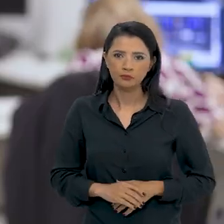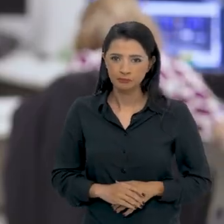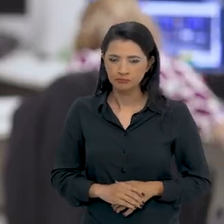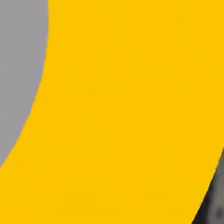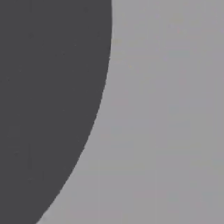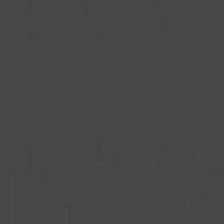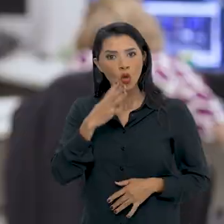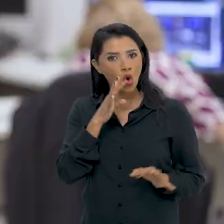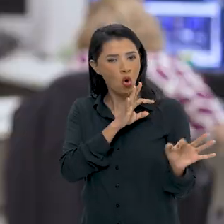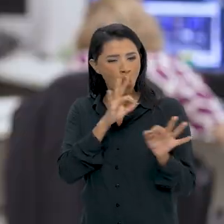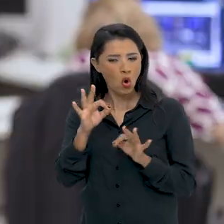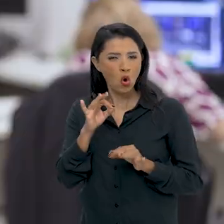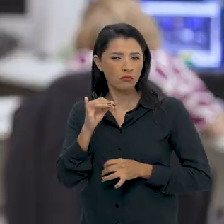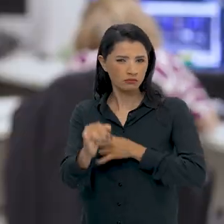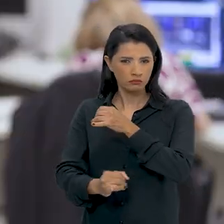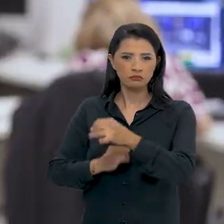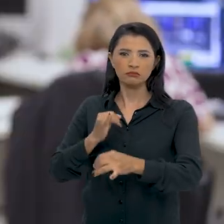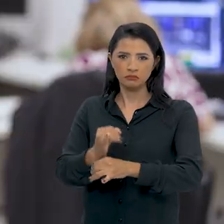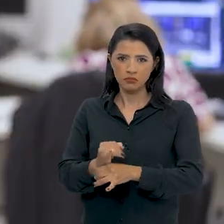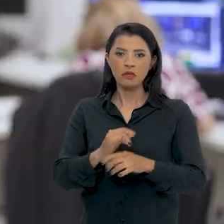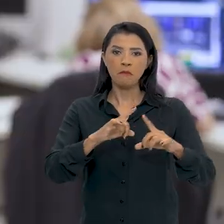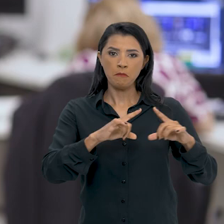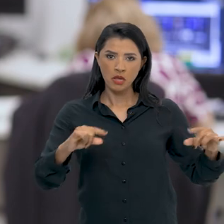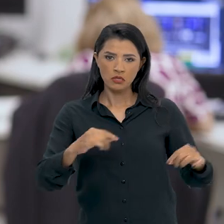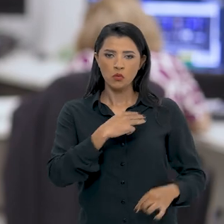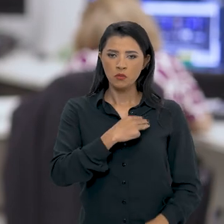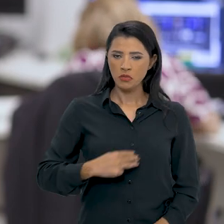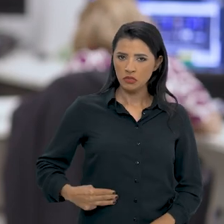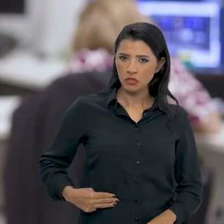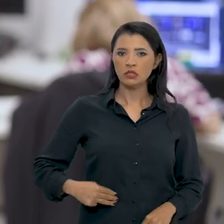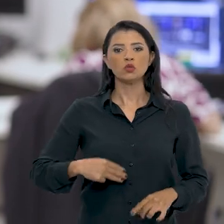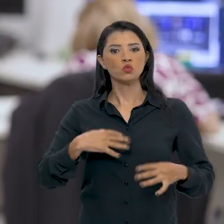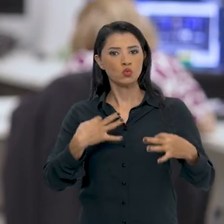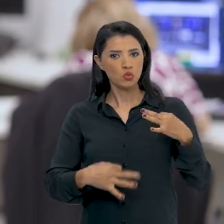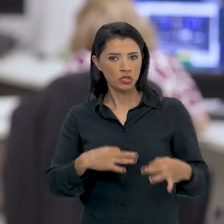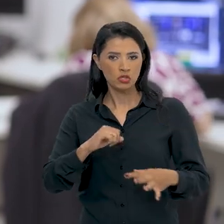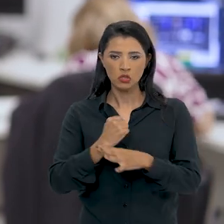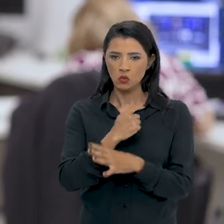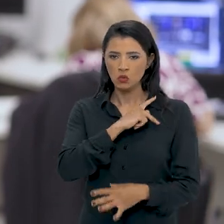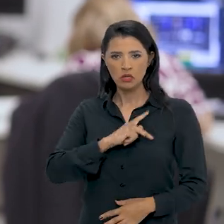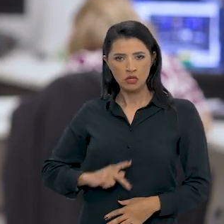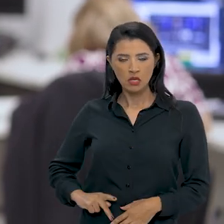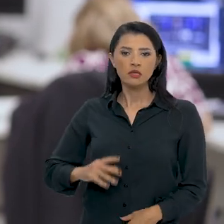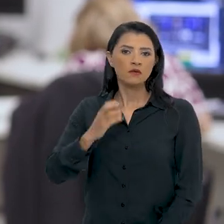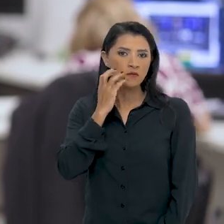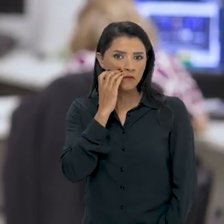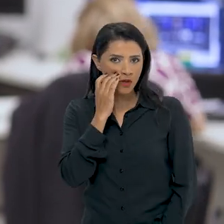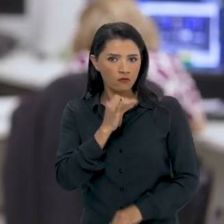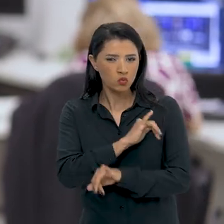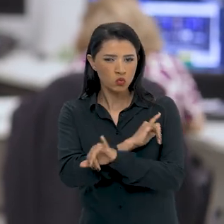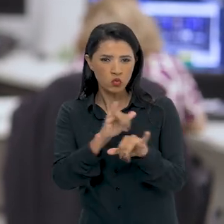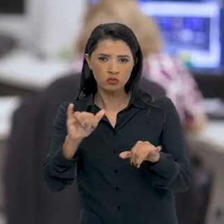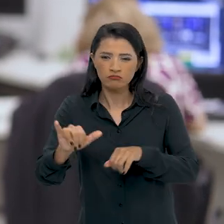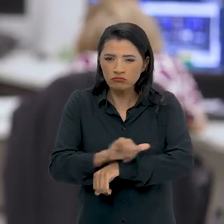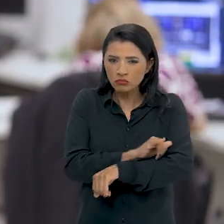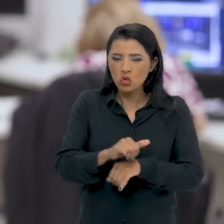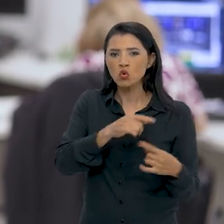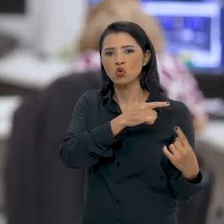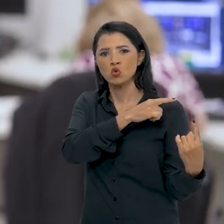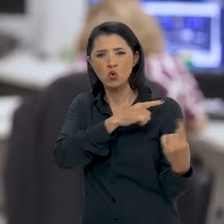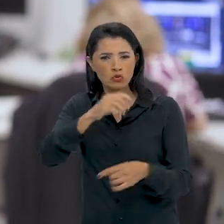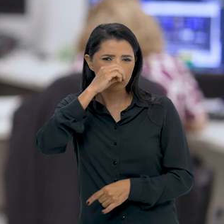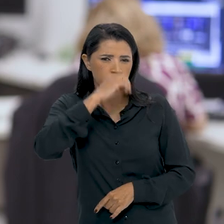vítimas. De olho na internet. Em Brasília, o ministro da Justiça e Segurança Pública, Flávio Dino, anunciou